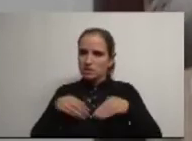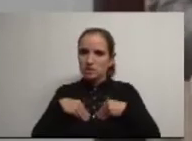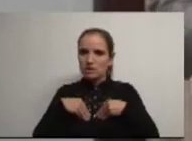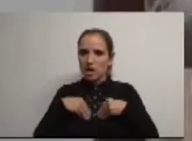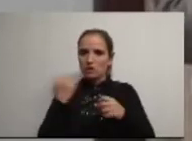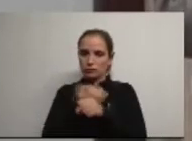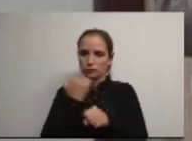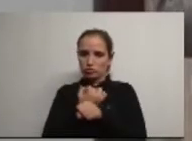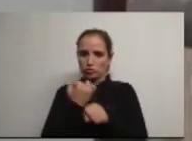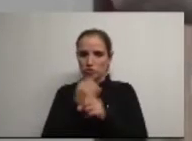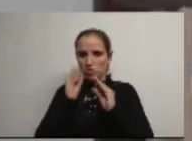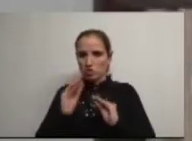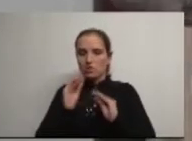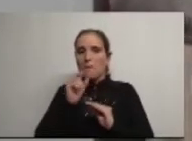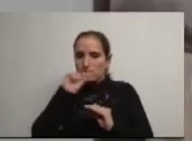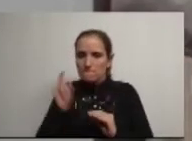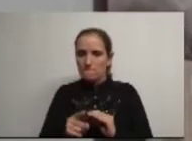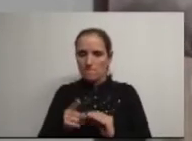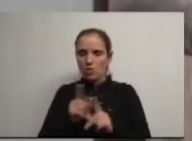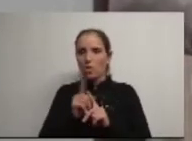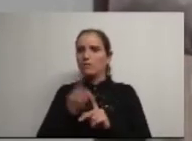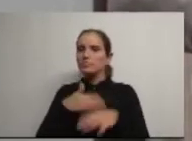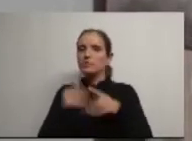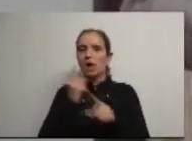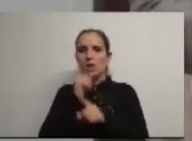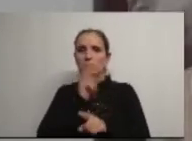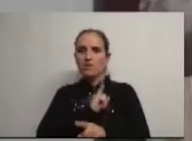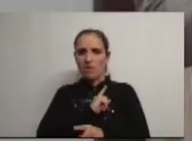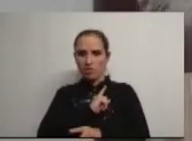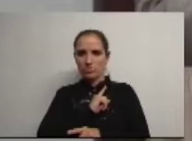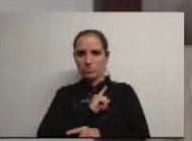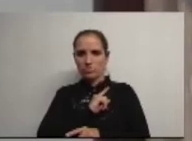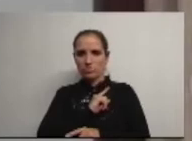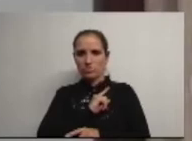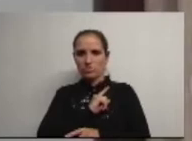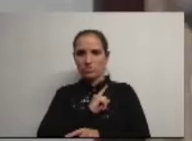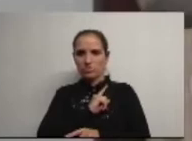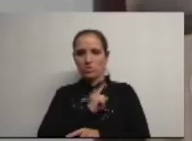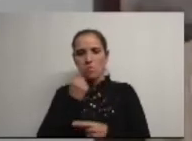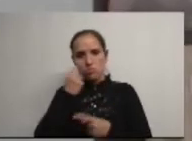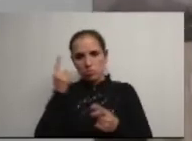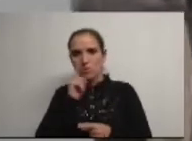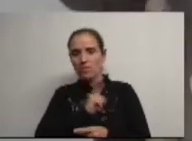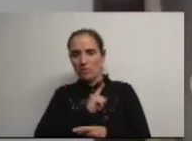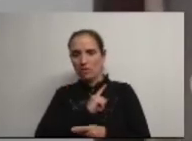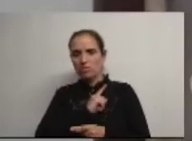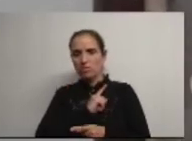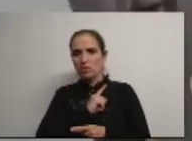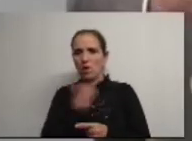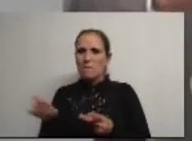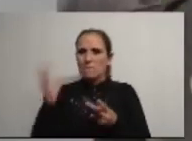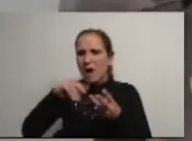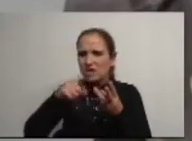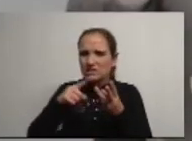que as funções da educação até possam ser exercidas pelo setor privado portanto público privado e agora ter mais um